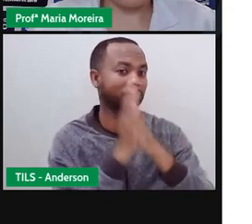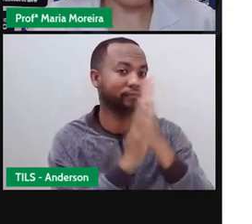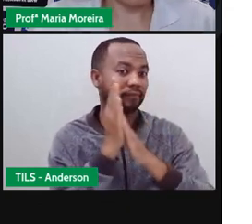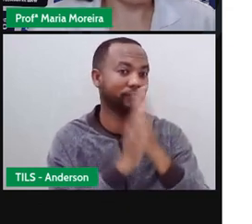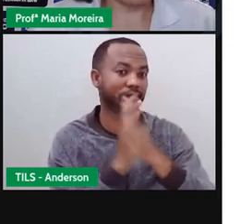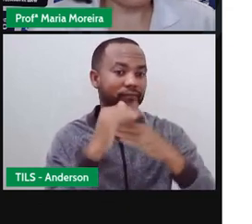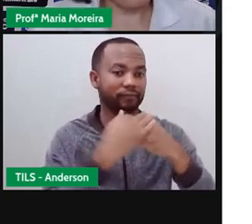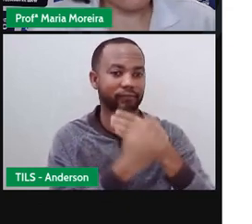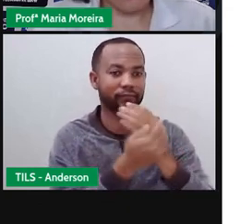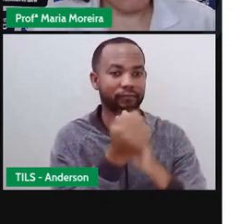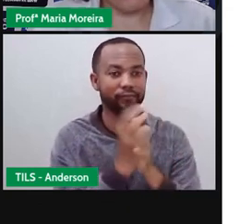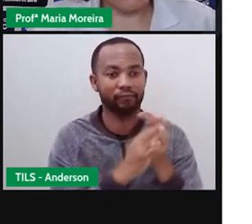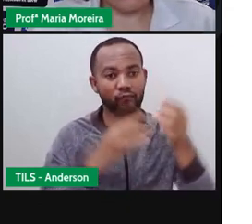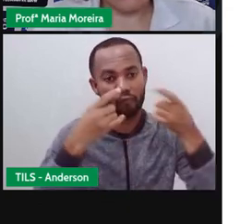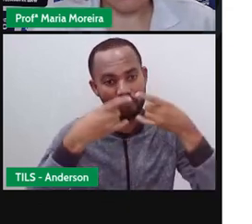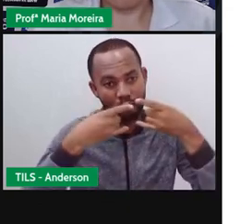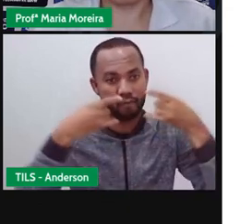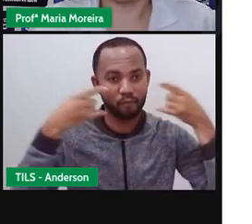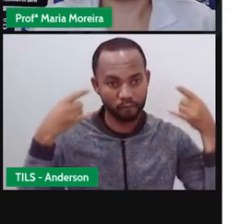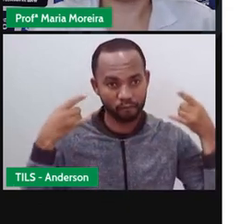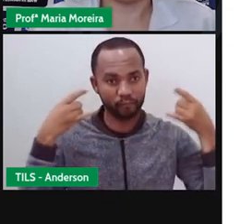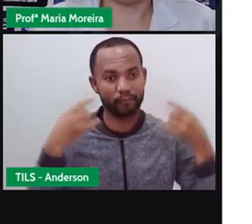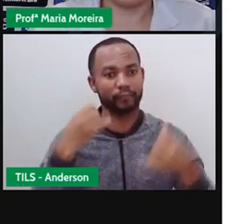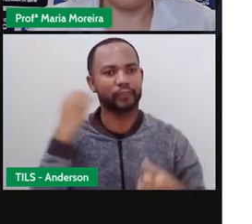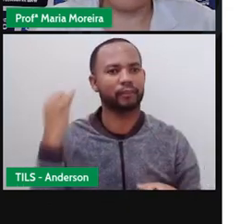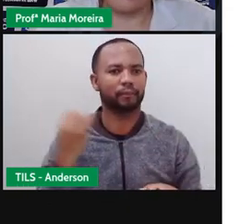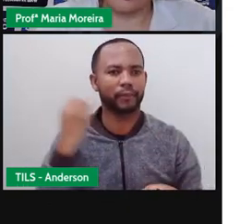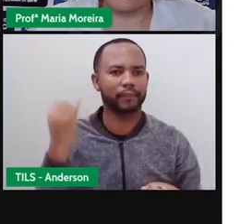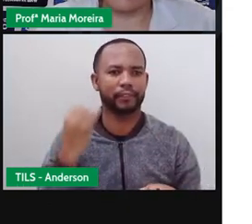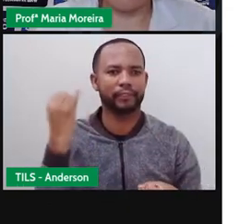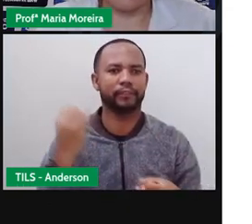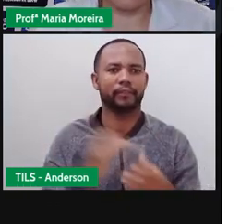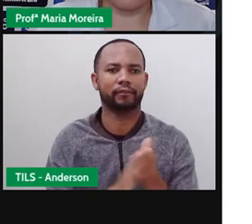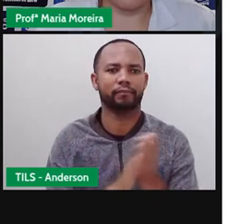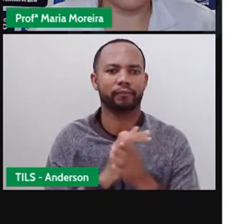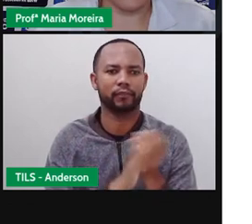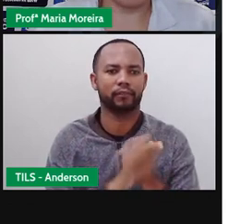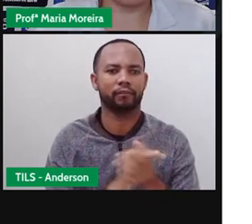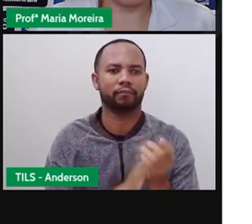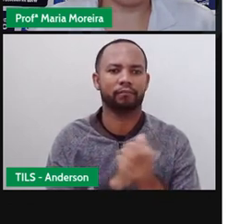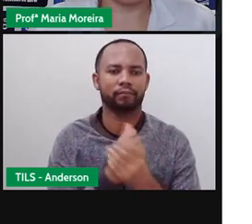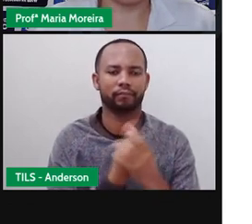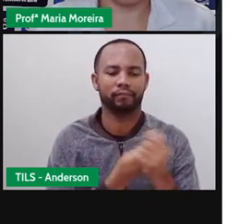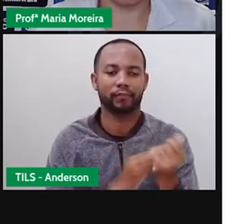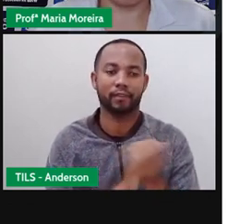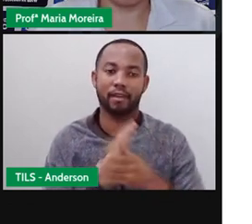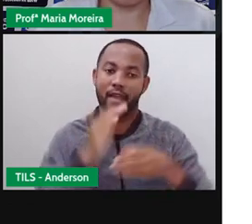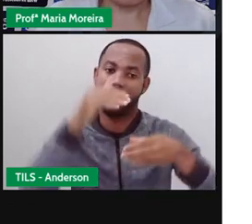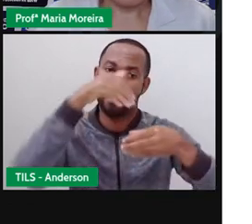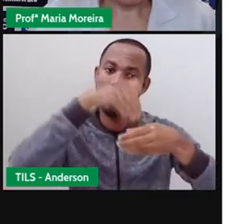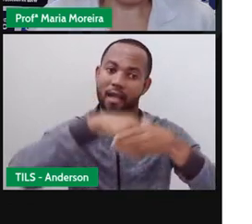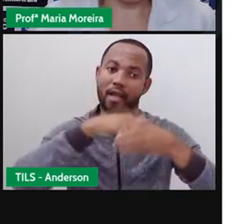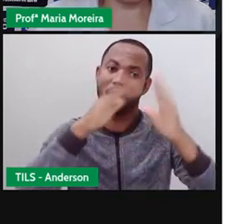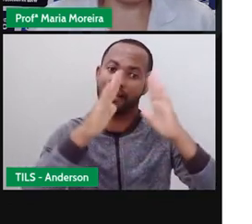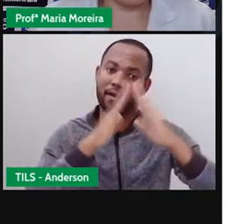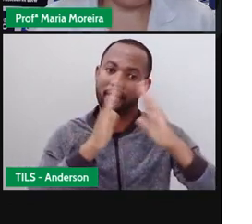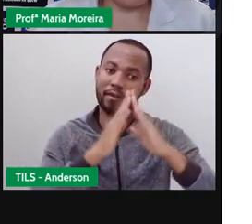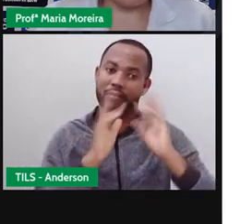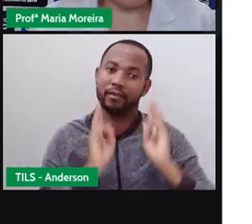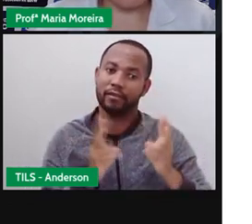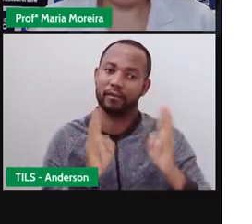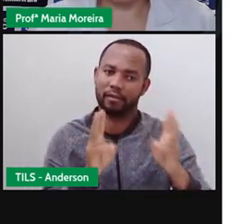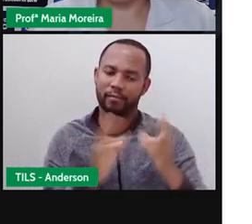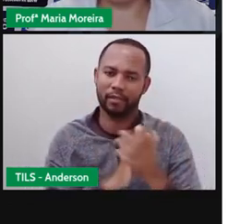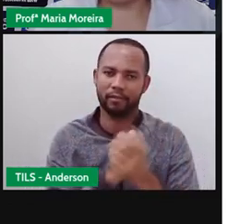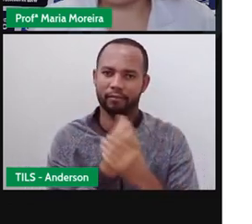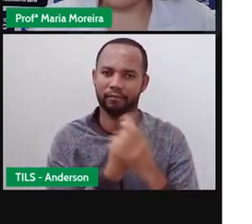tá, gente? Pratiquem o isolamento social, pratiquem o distanciamento social, se possível for, para que em breve,